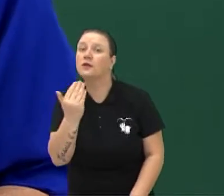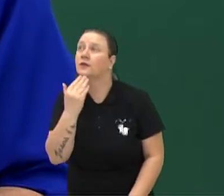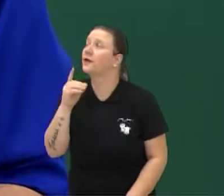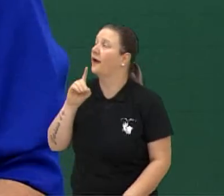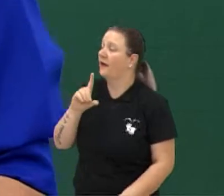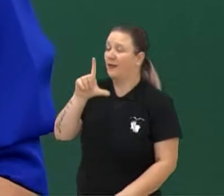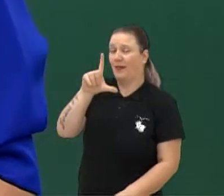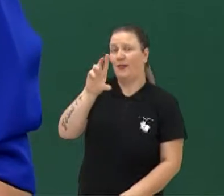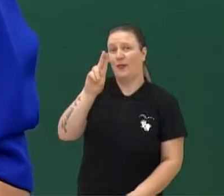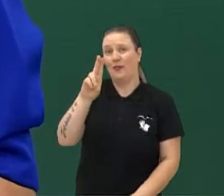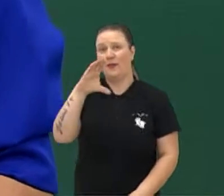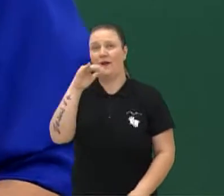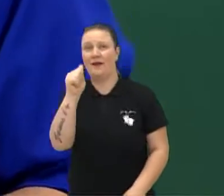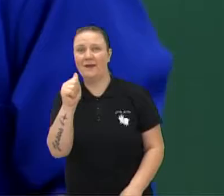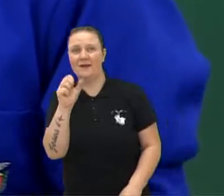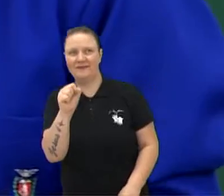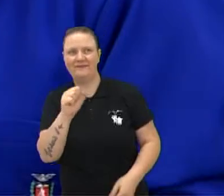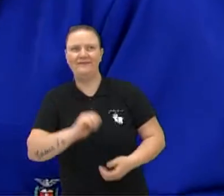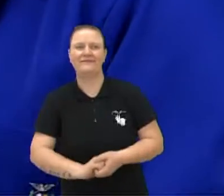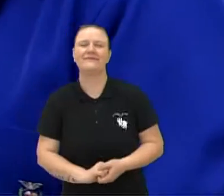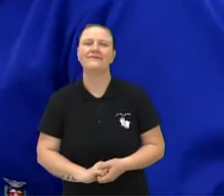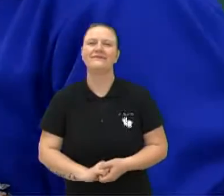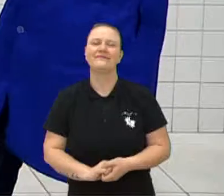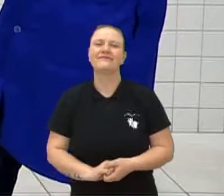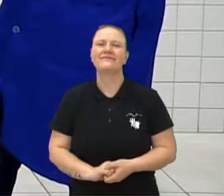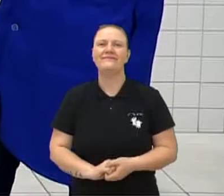Tá, Lucas, falei o seu nome. Tá bom?